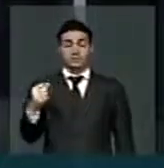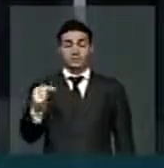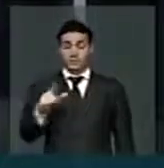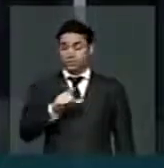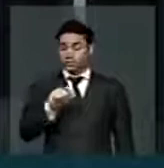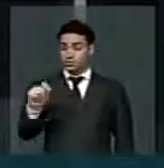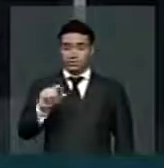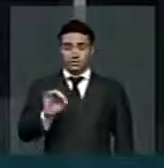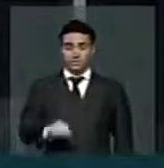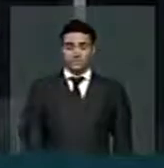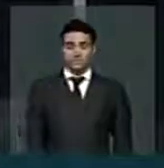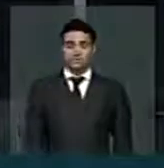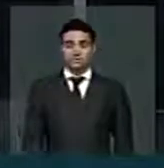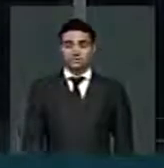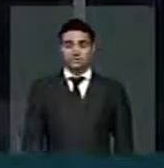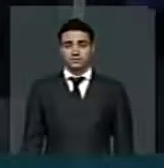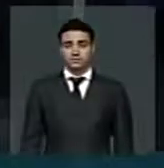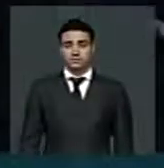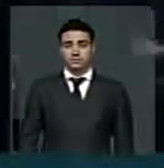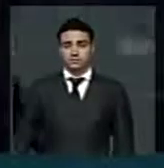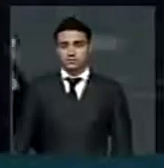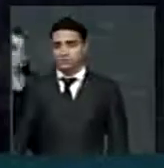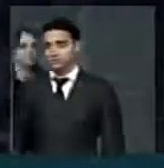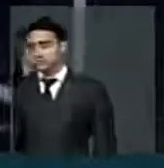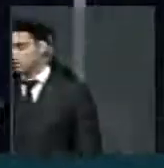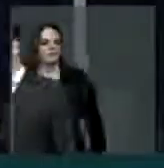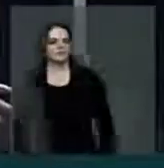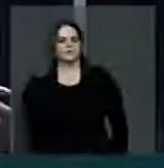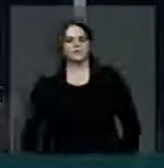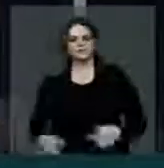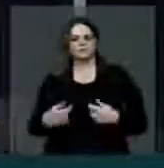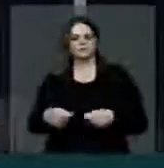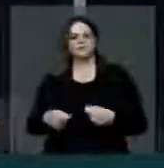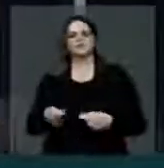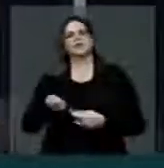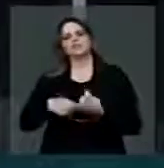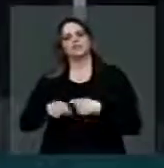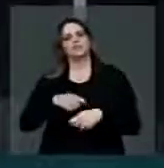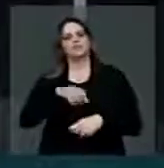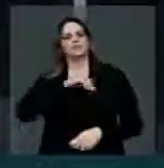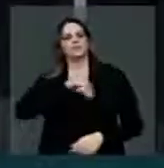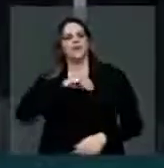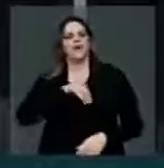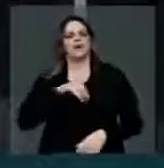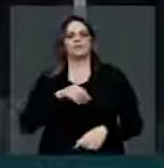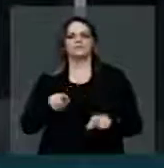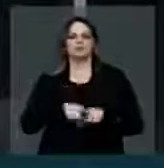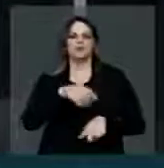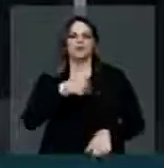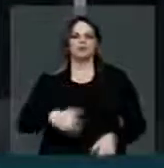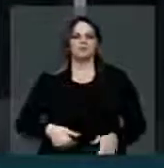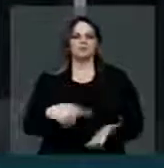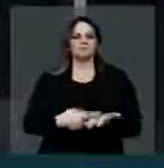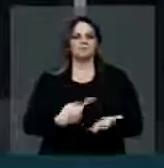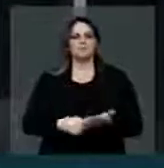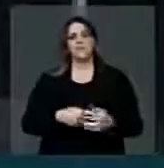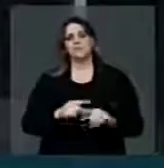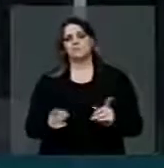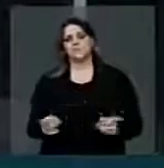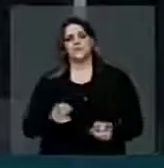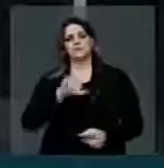votamos e que possibilita eles terem um piso salarial, inclusive negociado com o governo, mas infelizmente agora estão